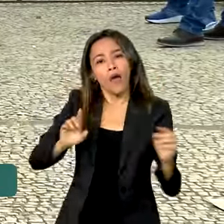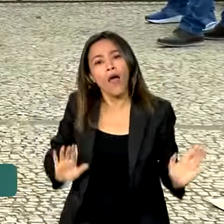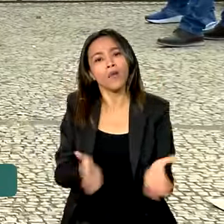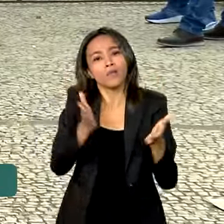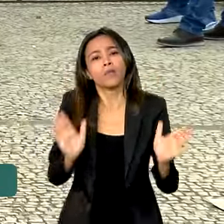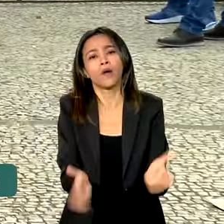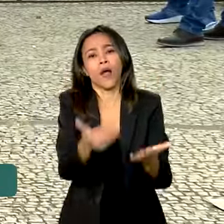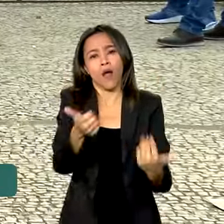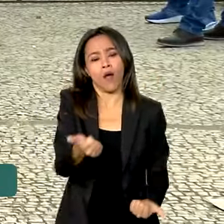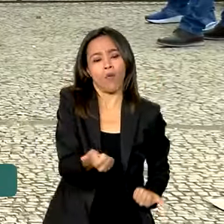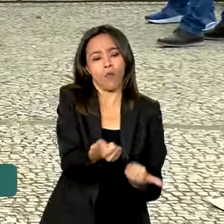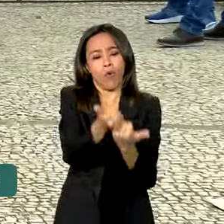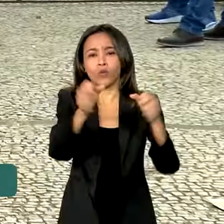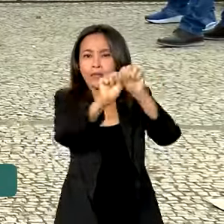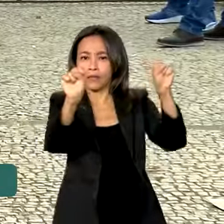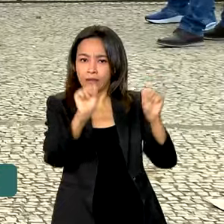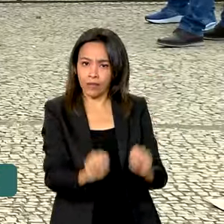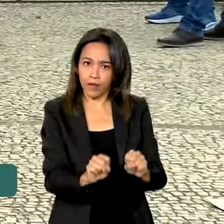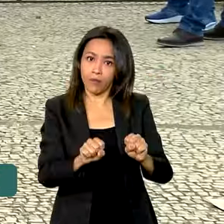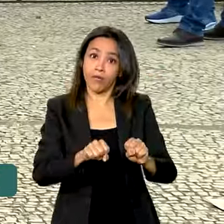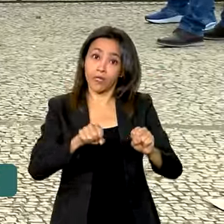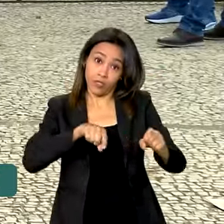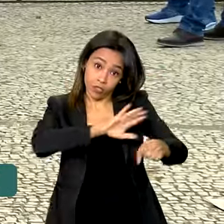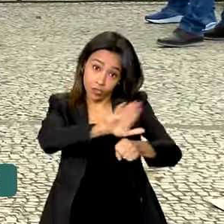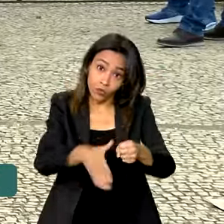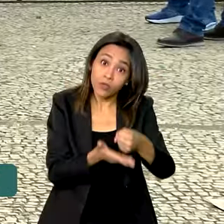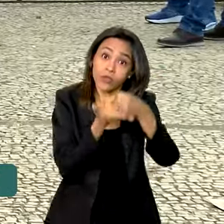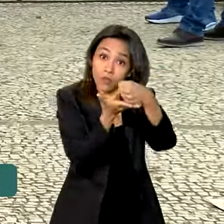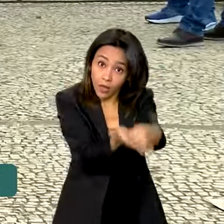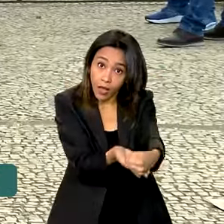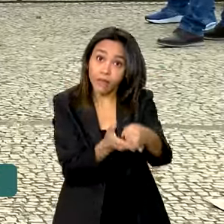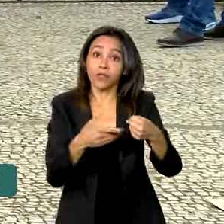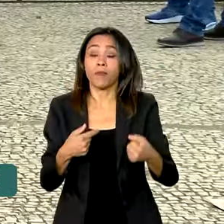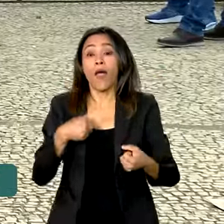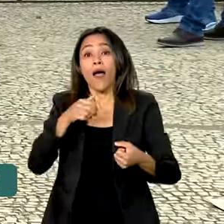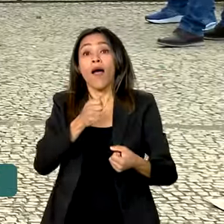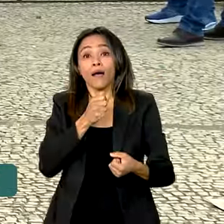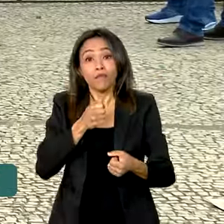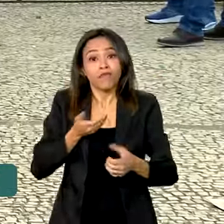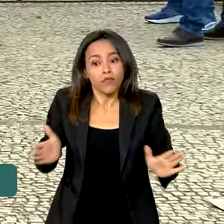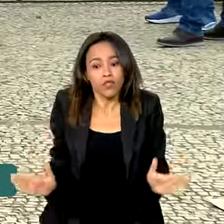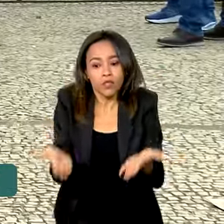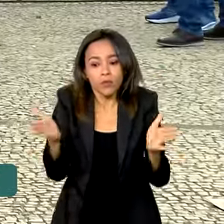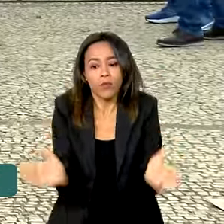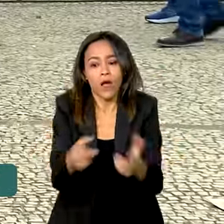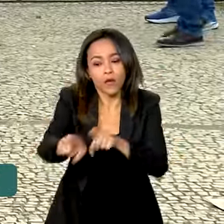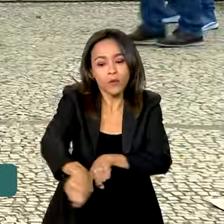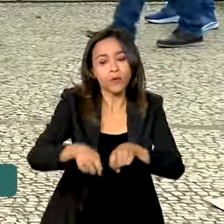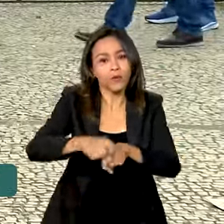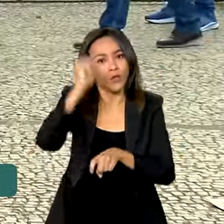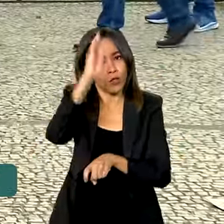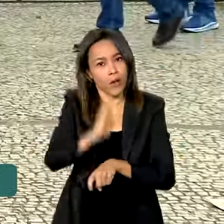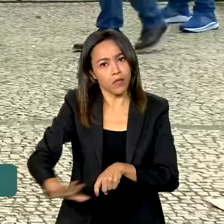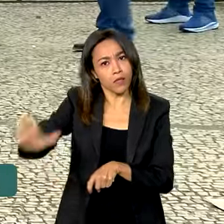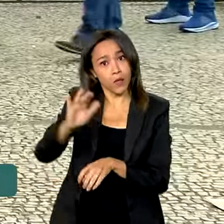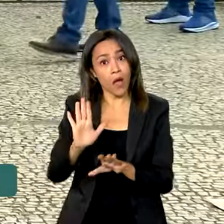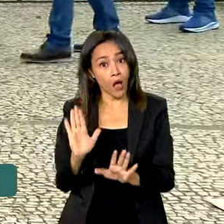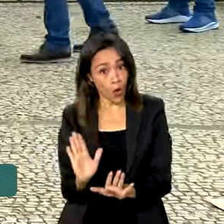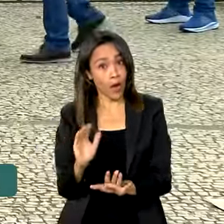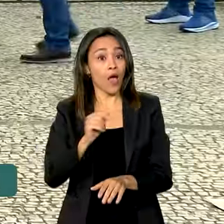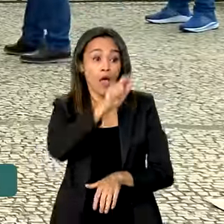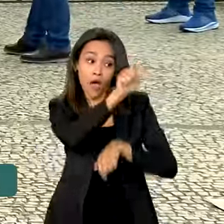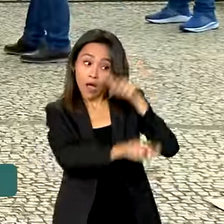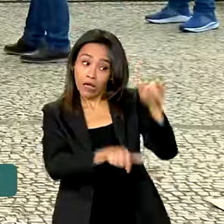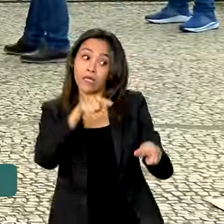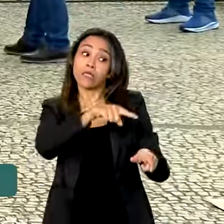agrícolas sustentáveis. Ou seja, além de investir na produção agrícola nacional, os produtores terão que levar em conta